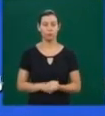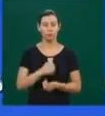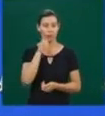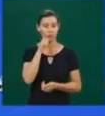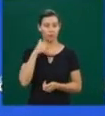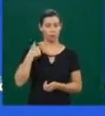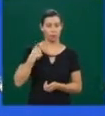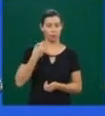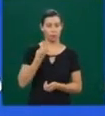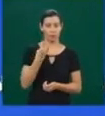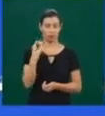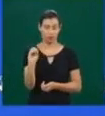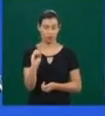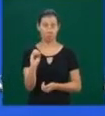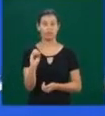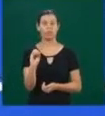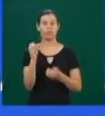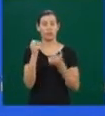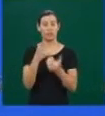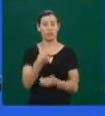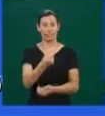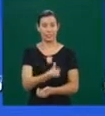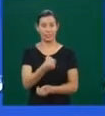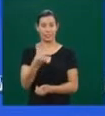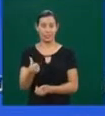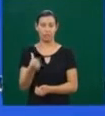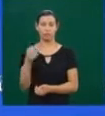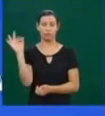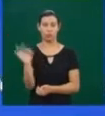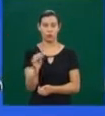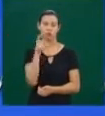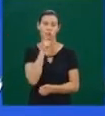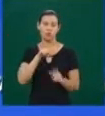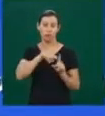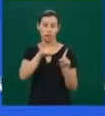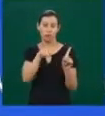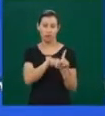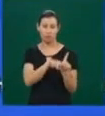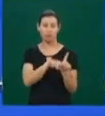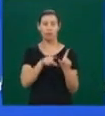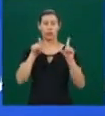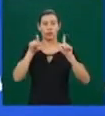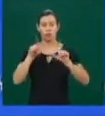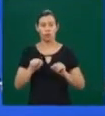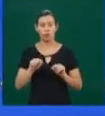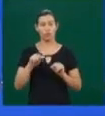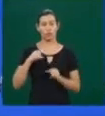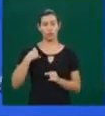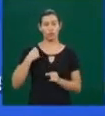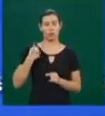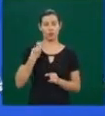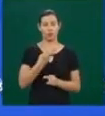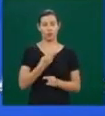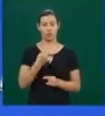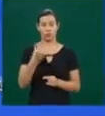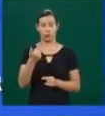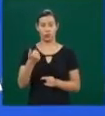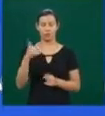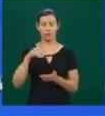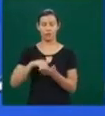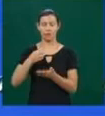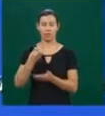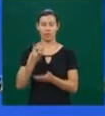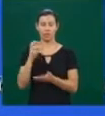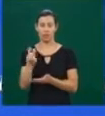engravidar. Esse número diminui para 42,8% nos casos em que a mulher tem entre 31 e 35 anos.